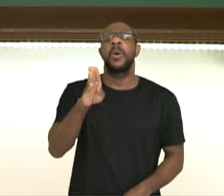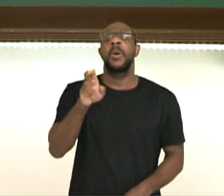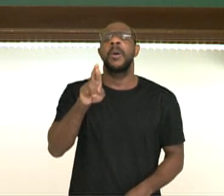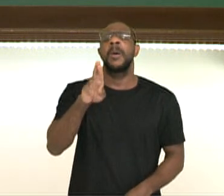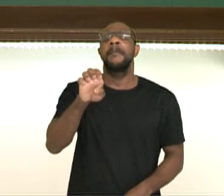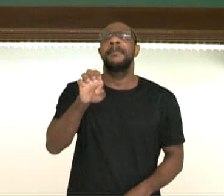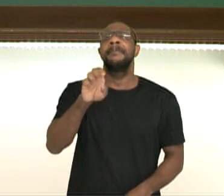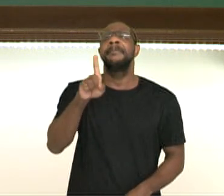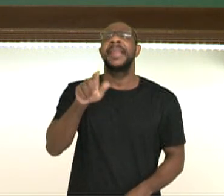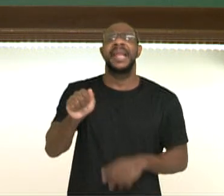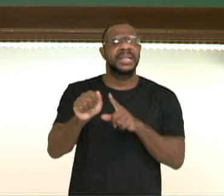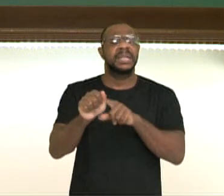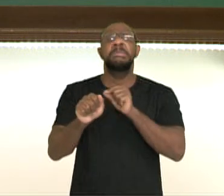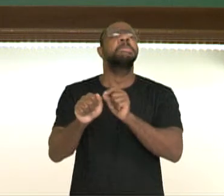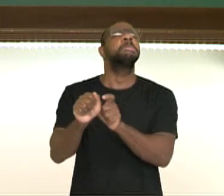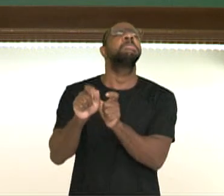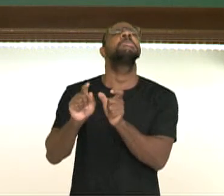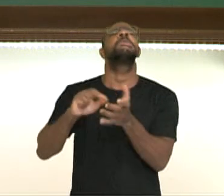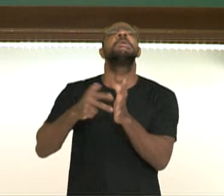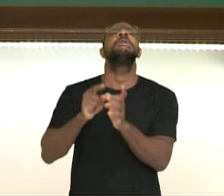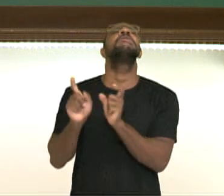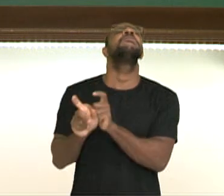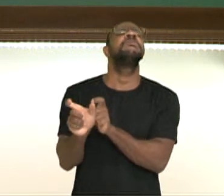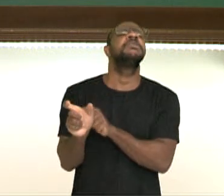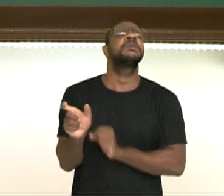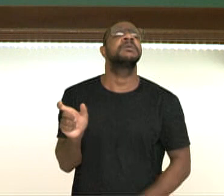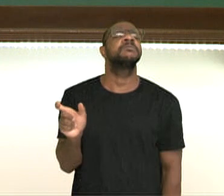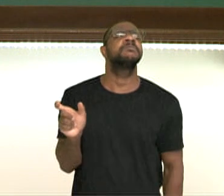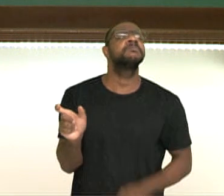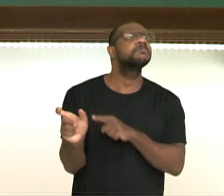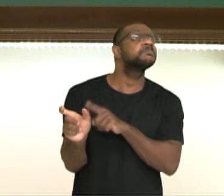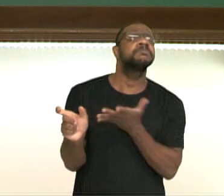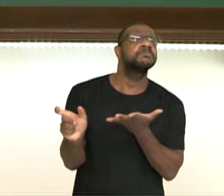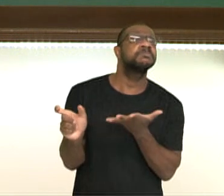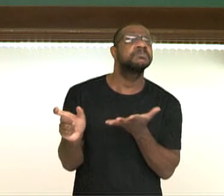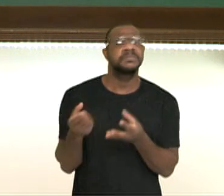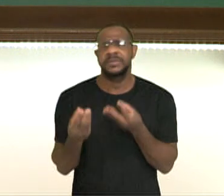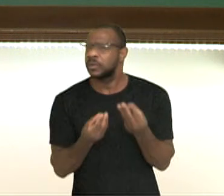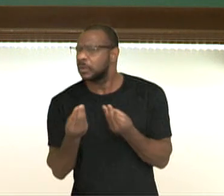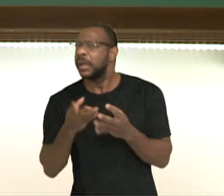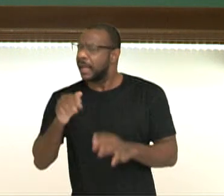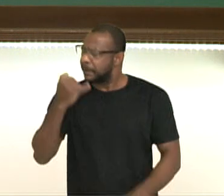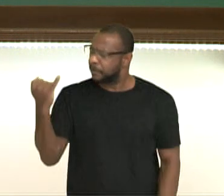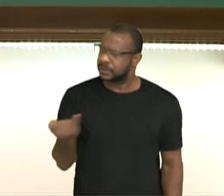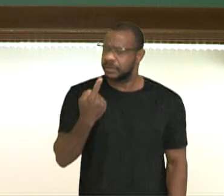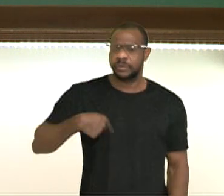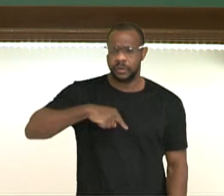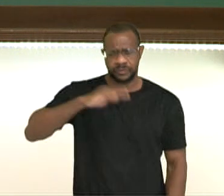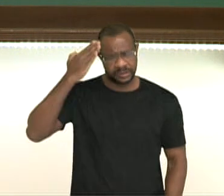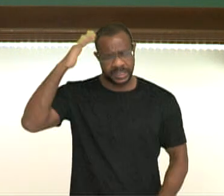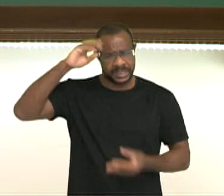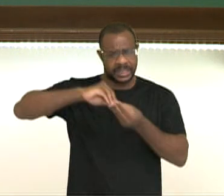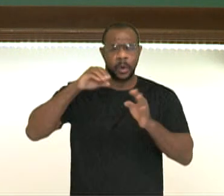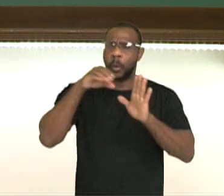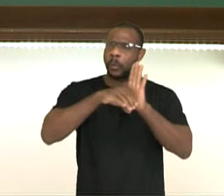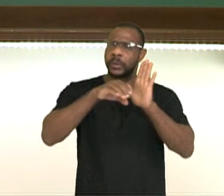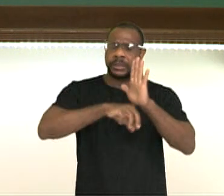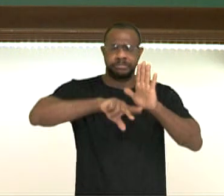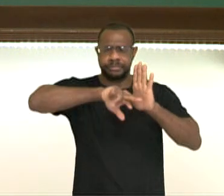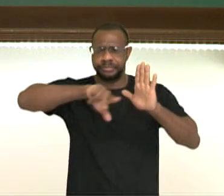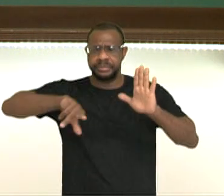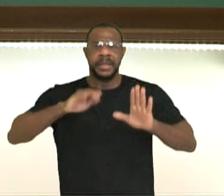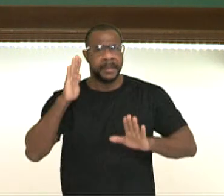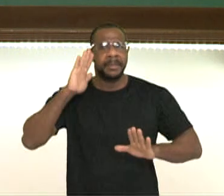utilizado para designar parte da população brasileira. Então, extremamente importante entender esses conceitos e,